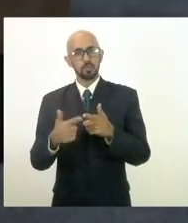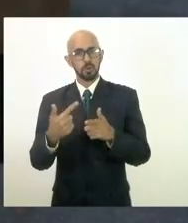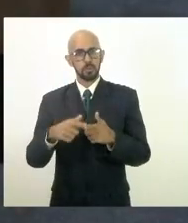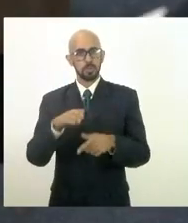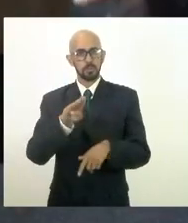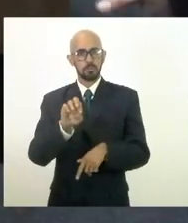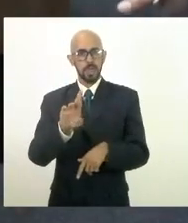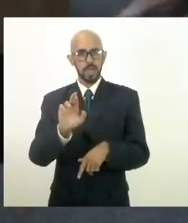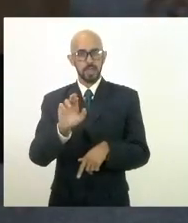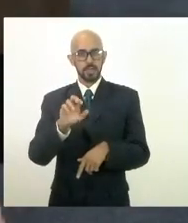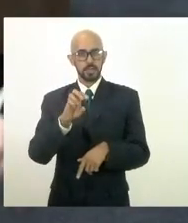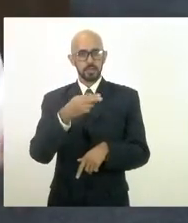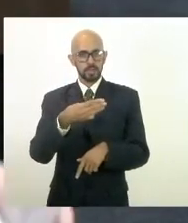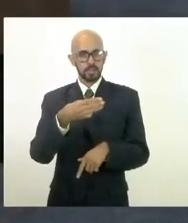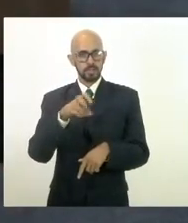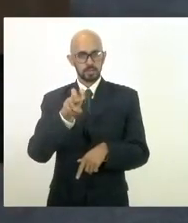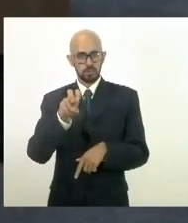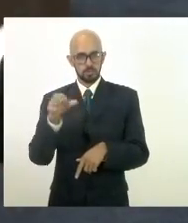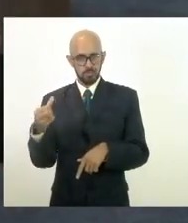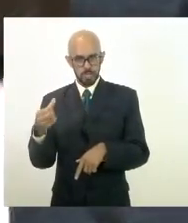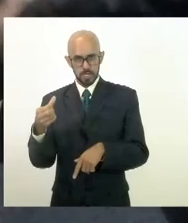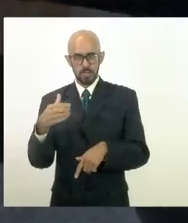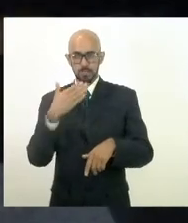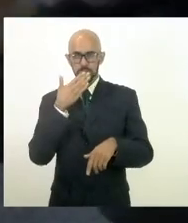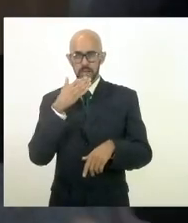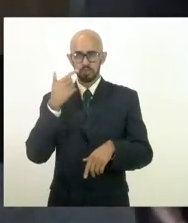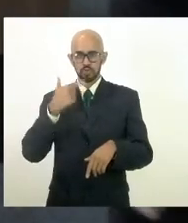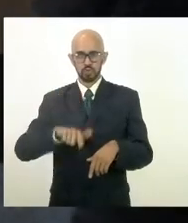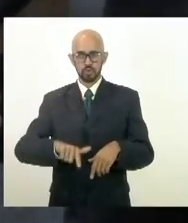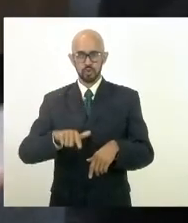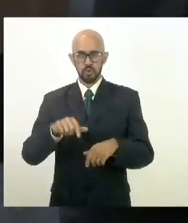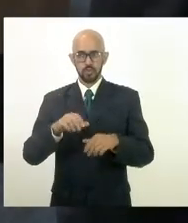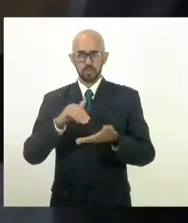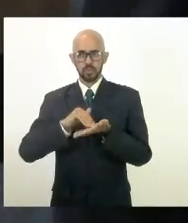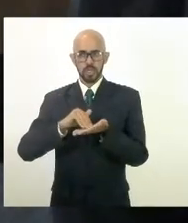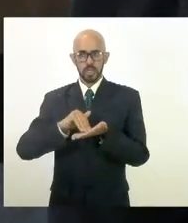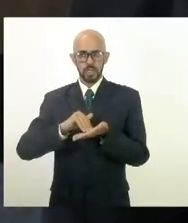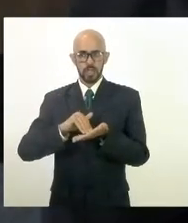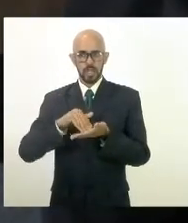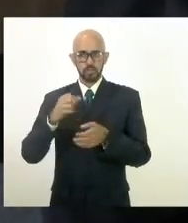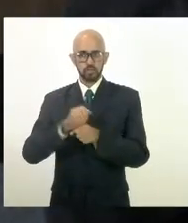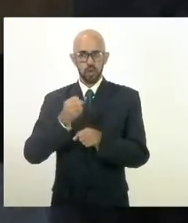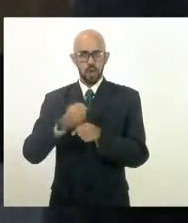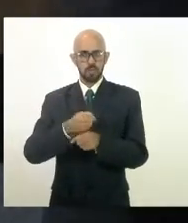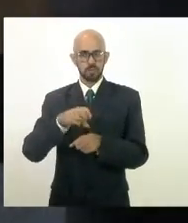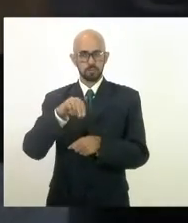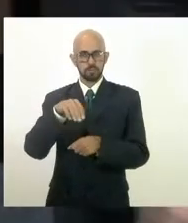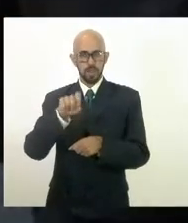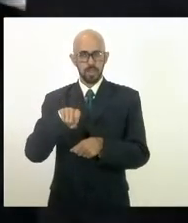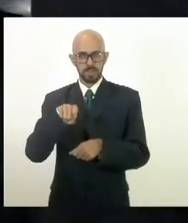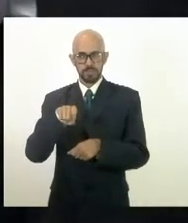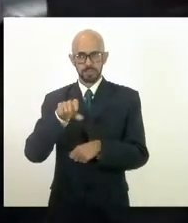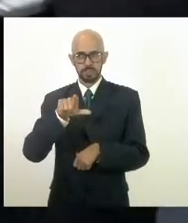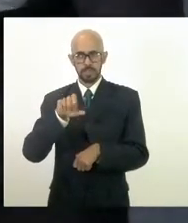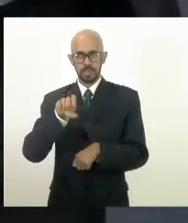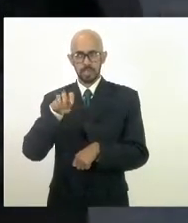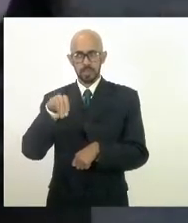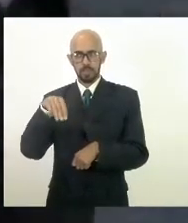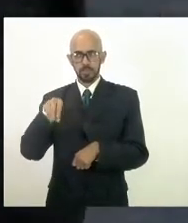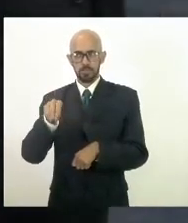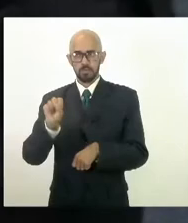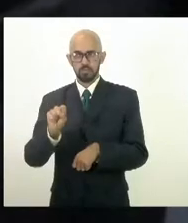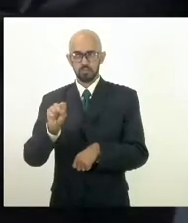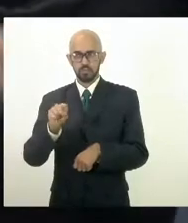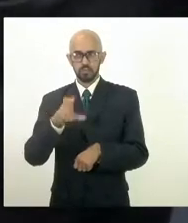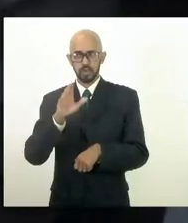peço mais uma vez ao governador, ao secretário de obras, Maxi Lemos, né, inclusive, já falei com o senador Flávio